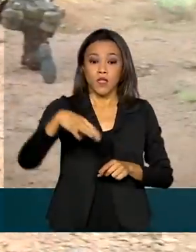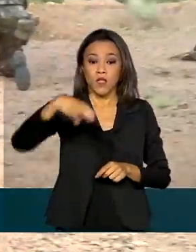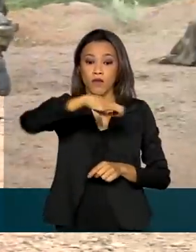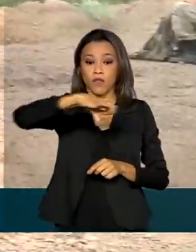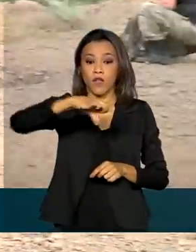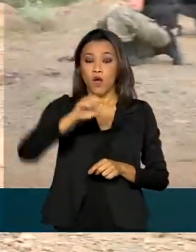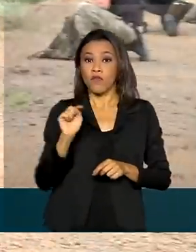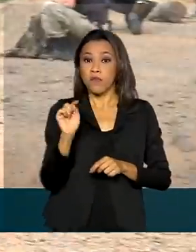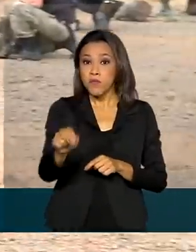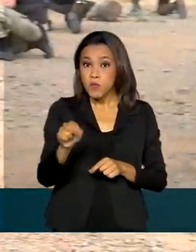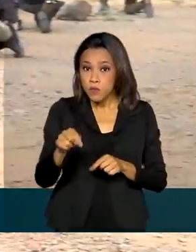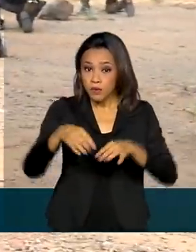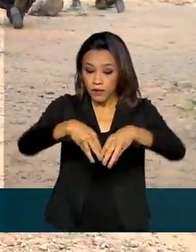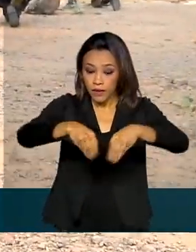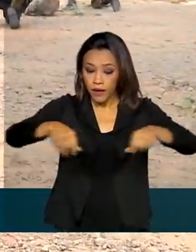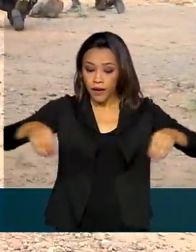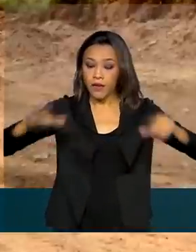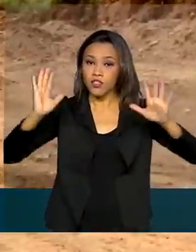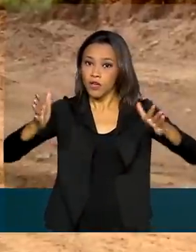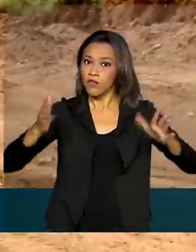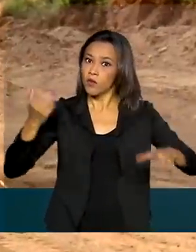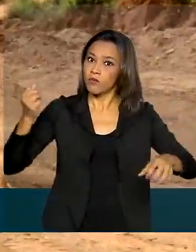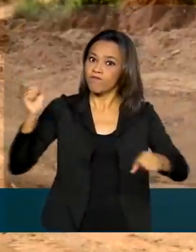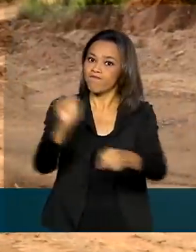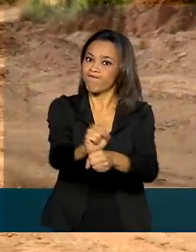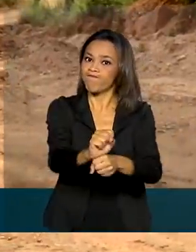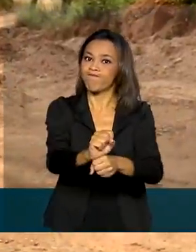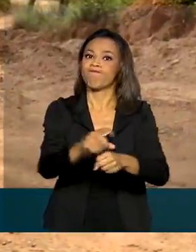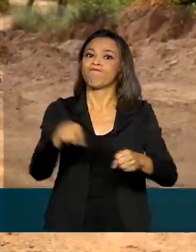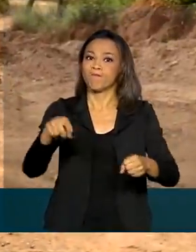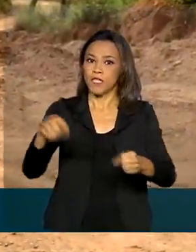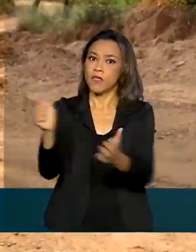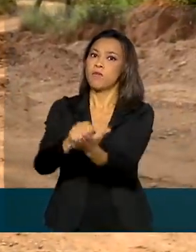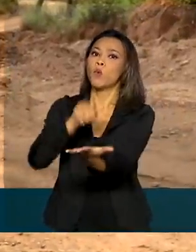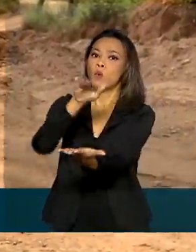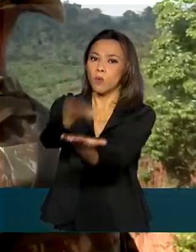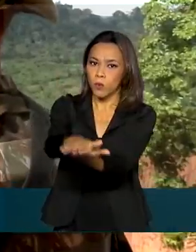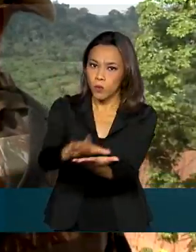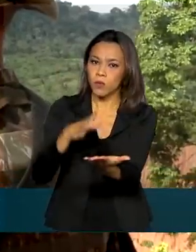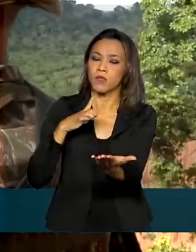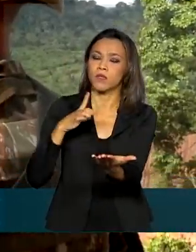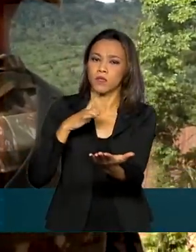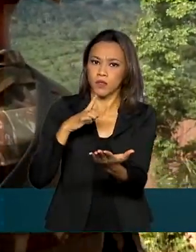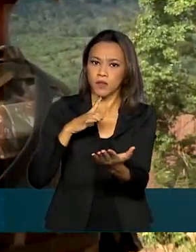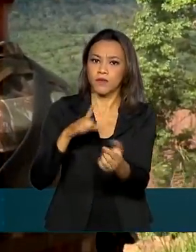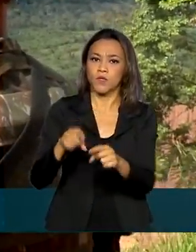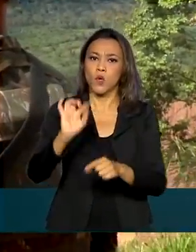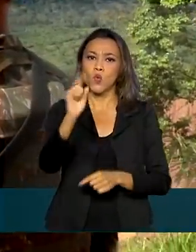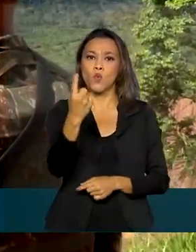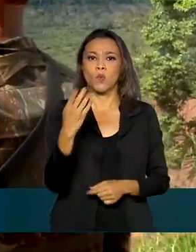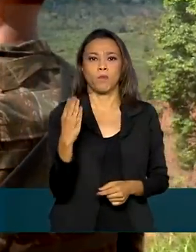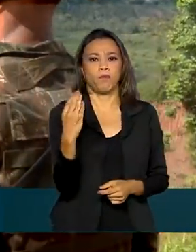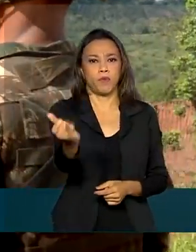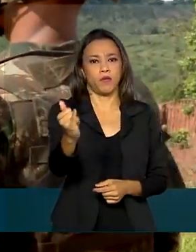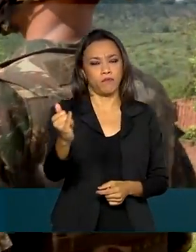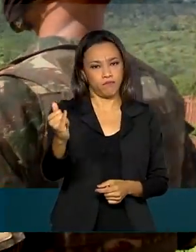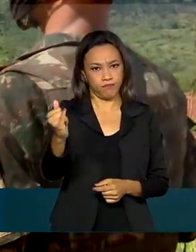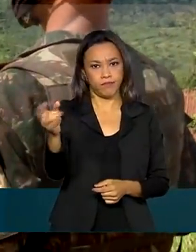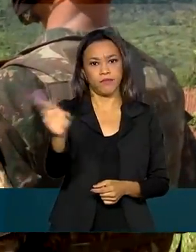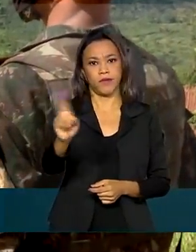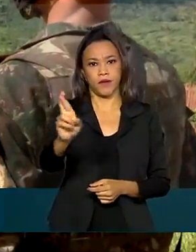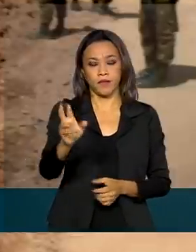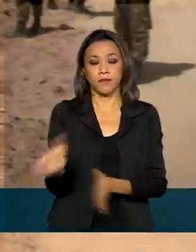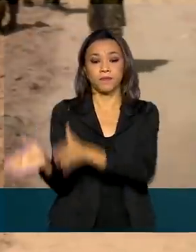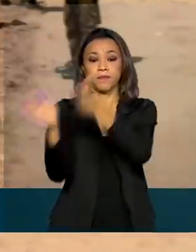hectares de terra foram embargadas e o valor das multas e termos de infração passa de um bilhão de reais. Também